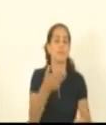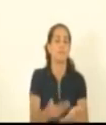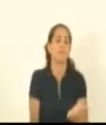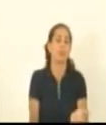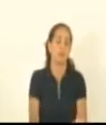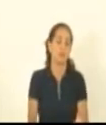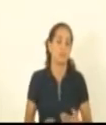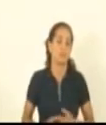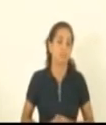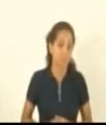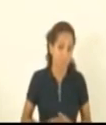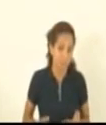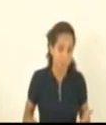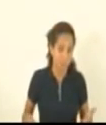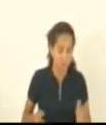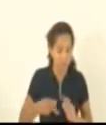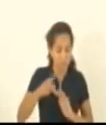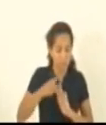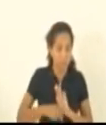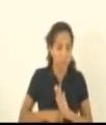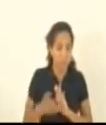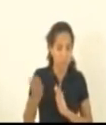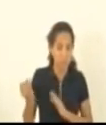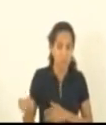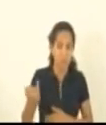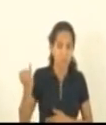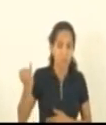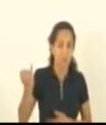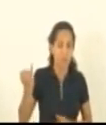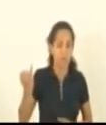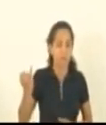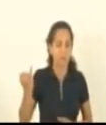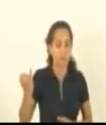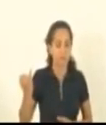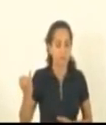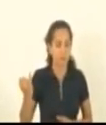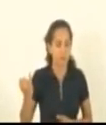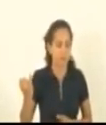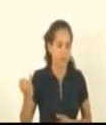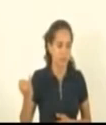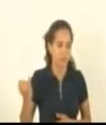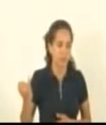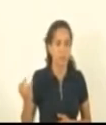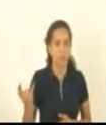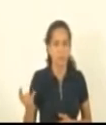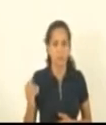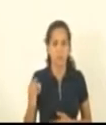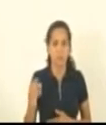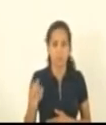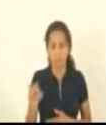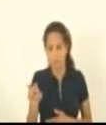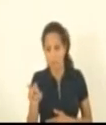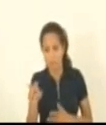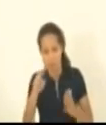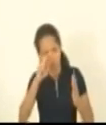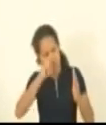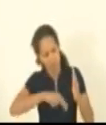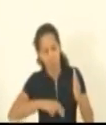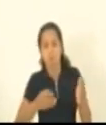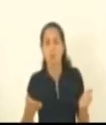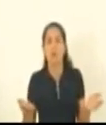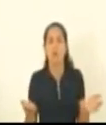por causa desse projeto tão importante e se os senhores e as senhoras olharem agora mesmo